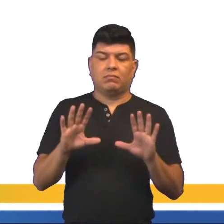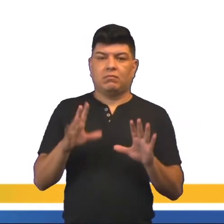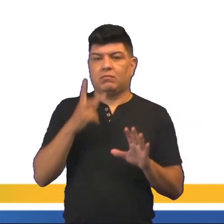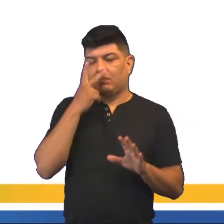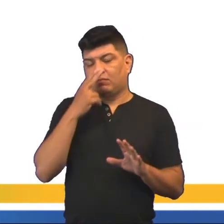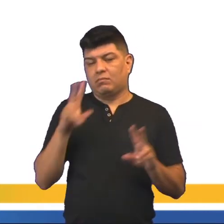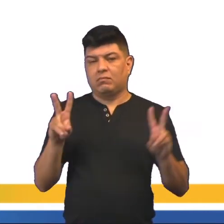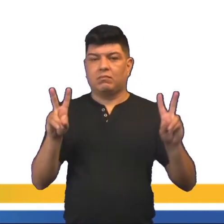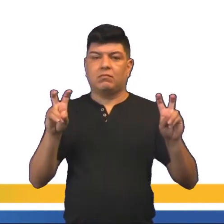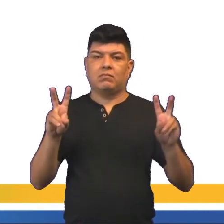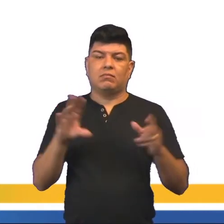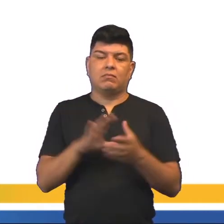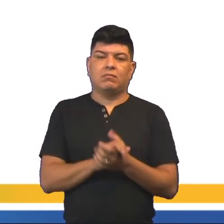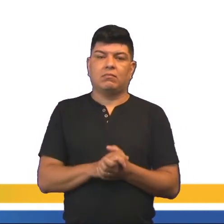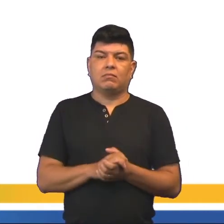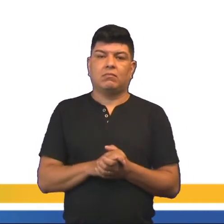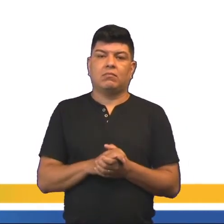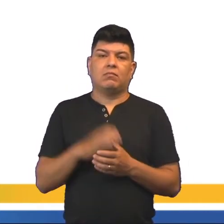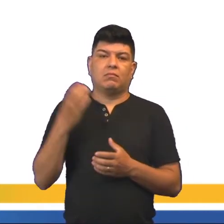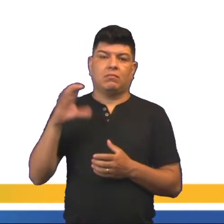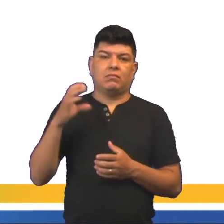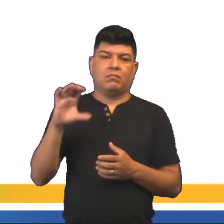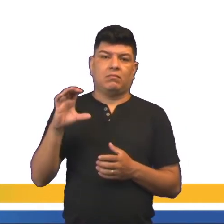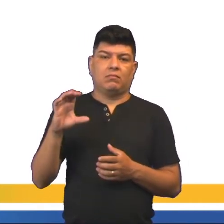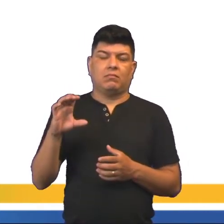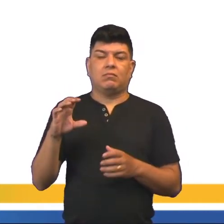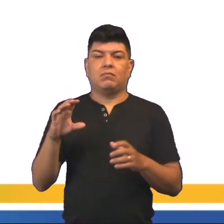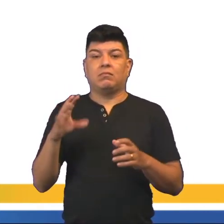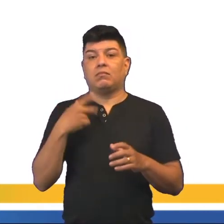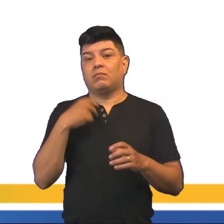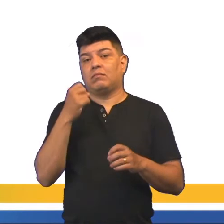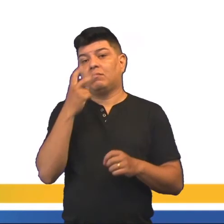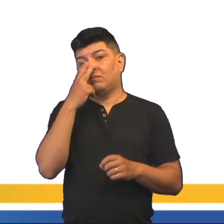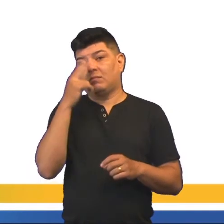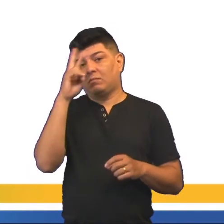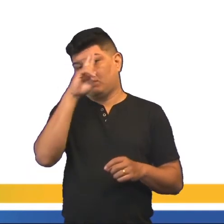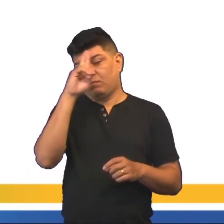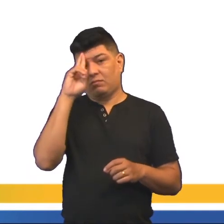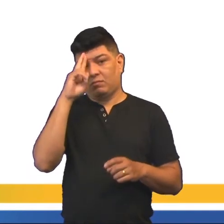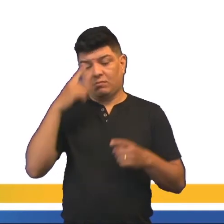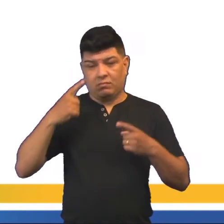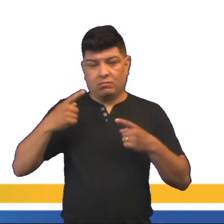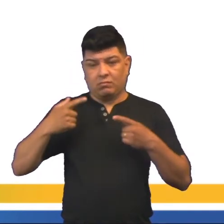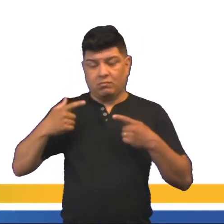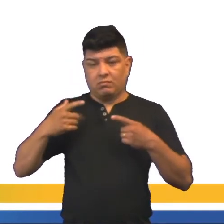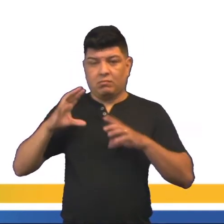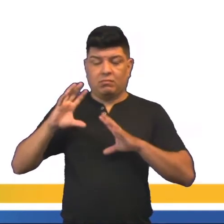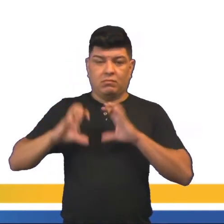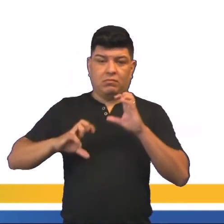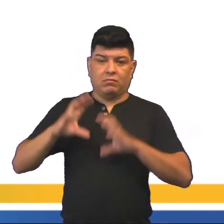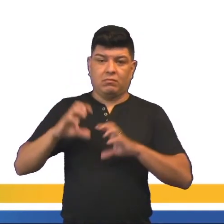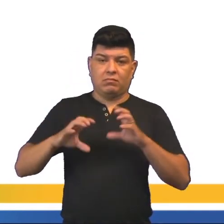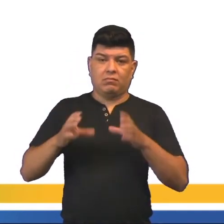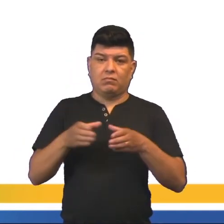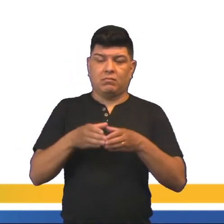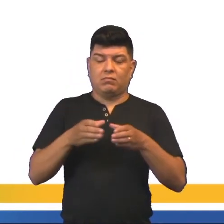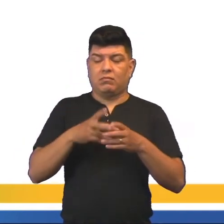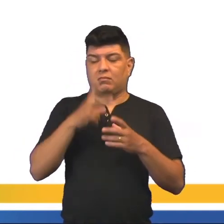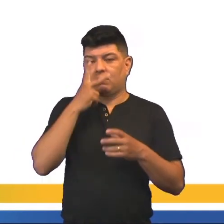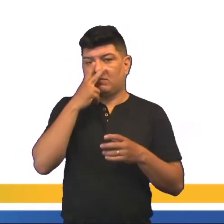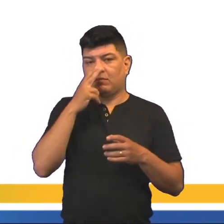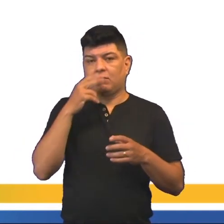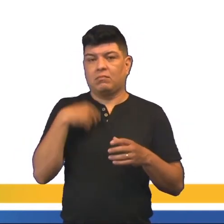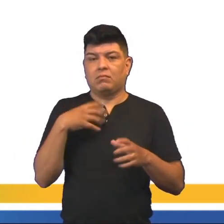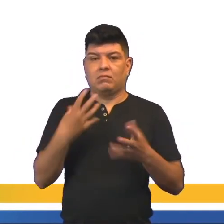teses do socialismo científico, o motor da história é a luta de classes. Ao longo da história, esse antagonismo,